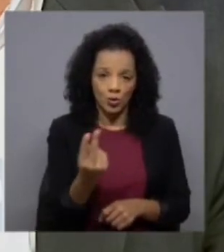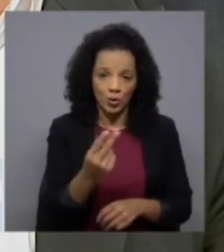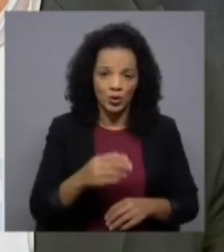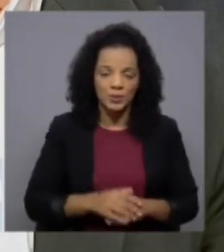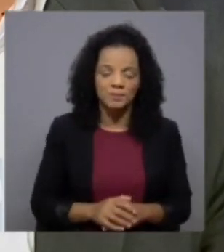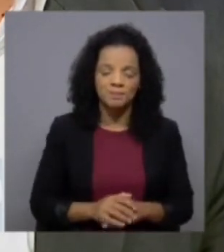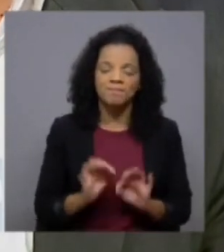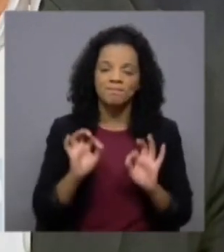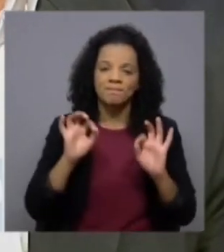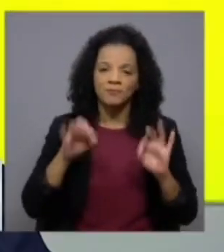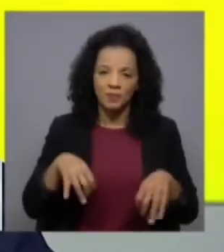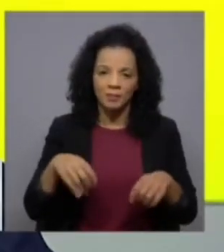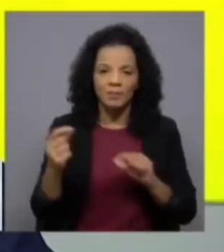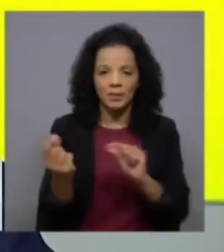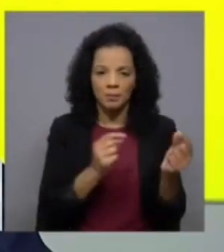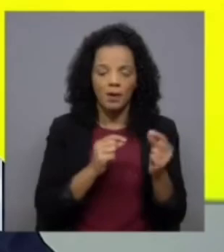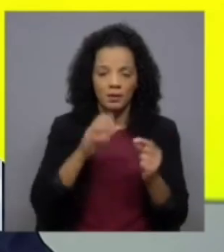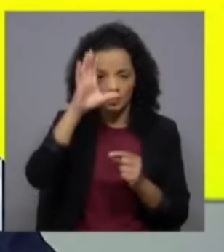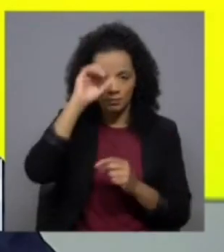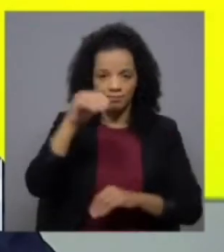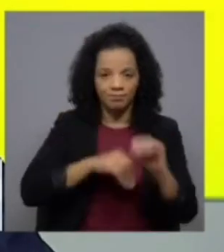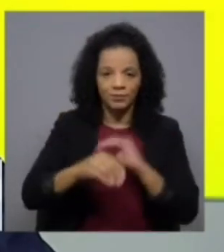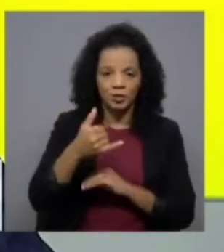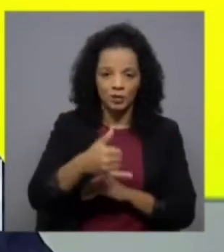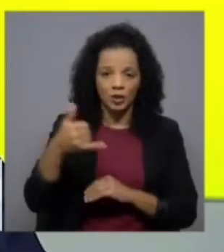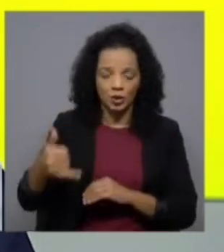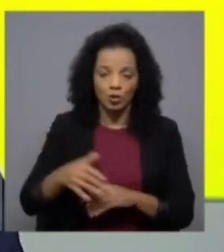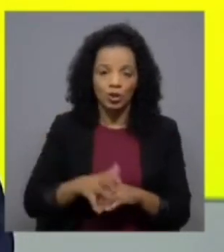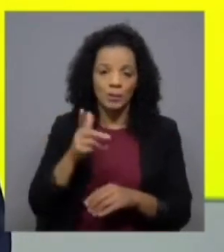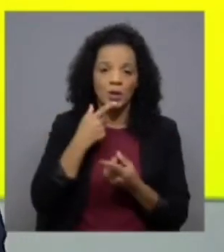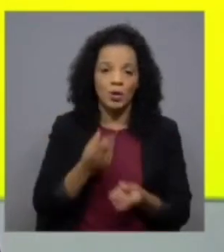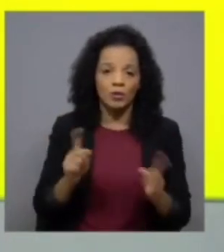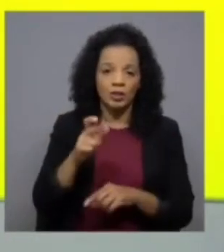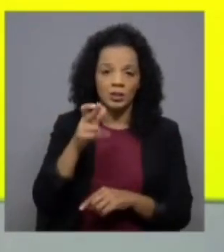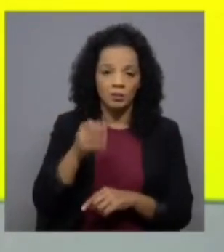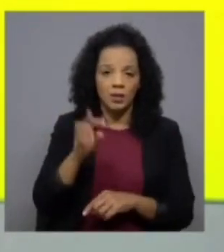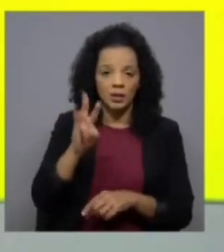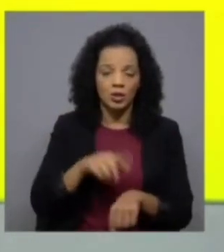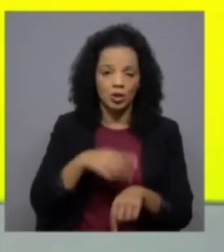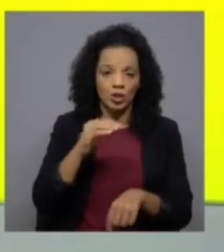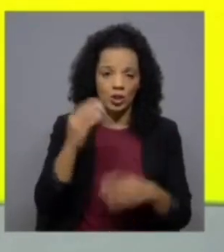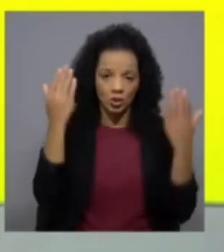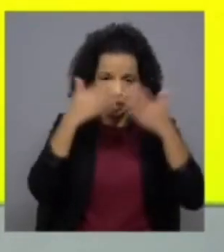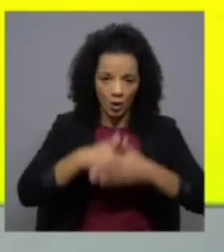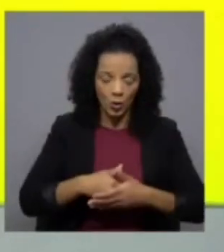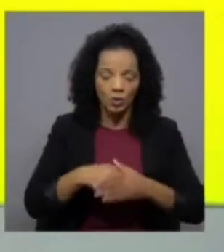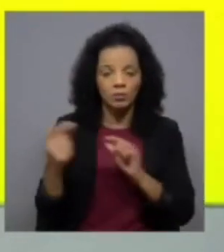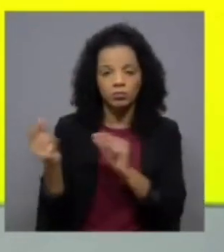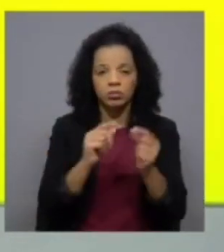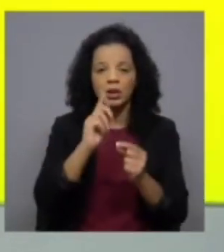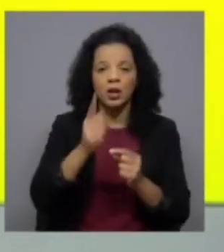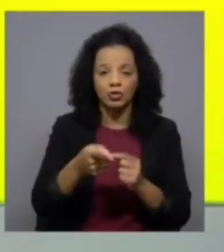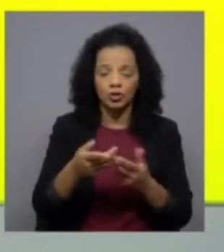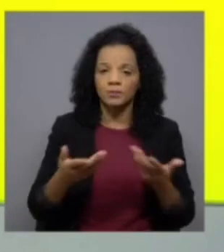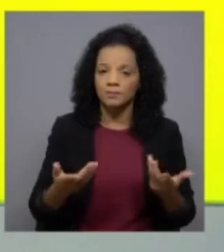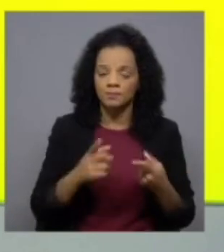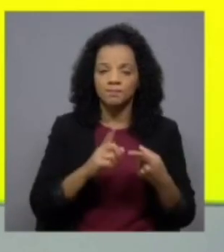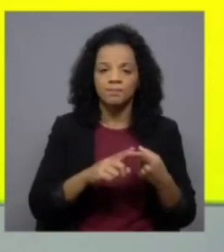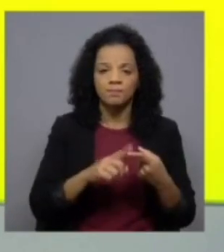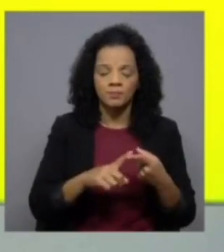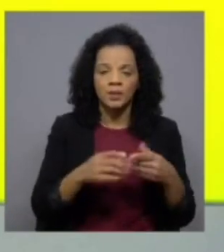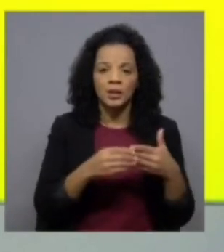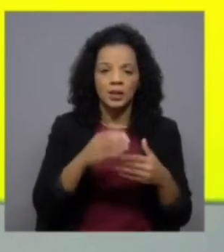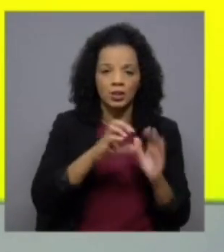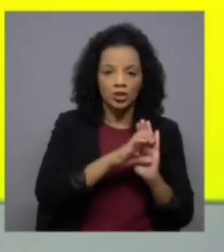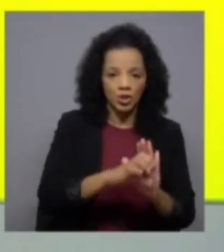termina aqui mais um debate legislativo às 22 regressamos amanhã RTP3 às 22 horas frente a frente desta vez entre os